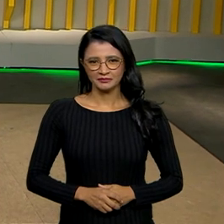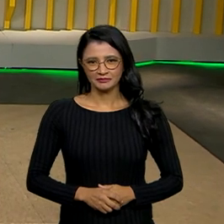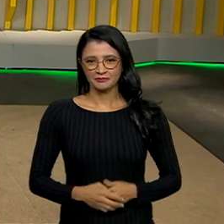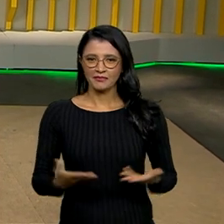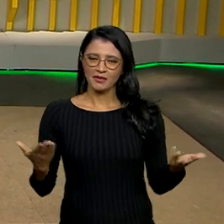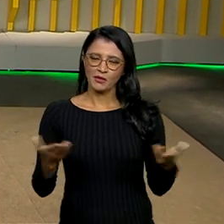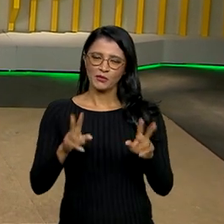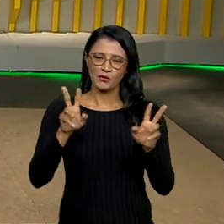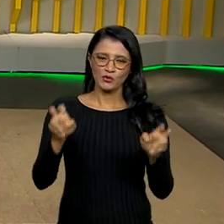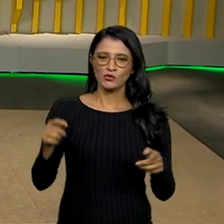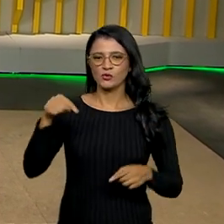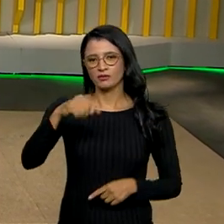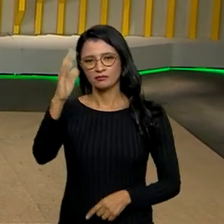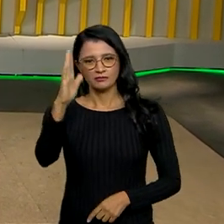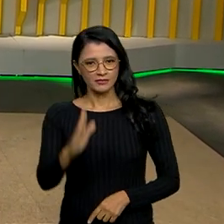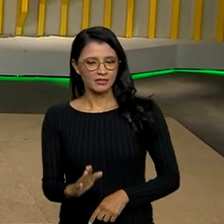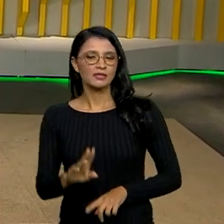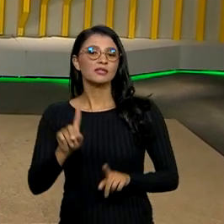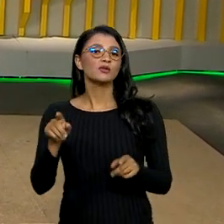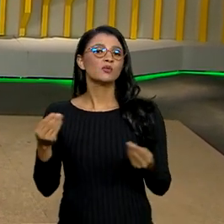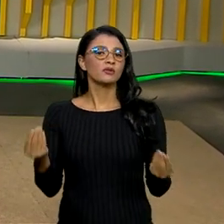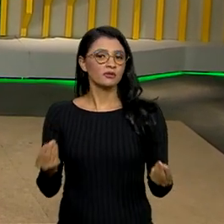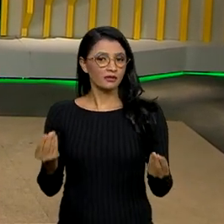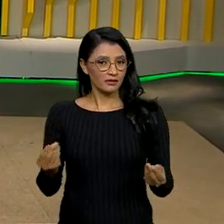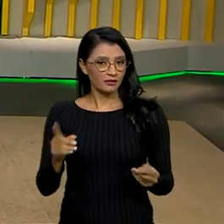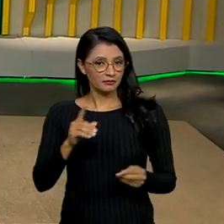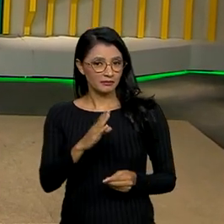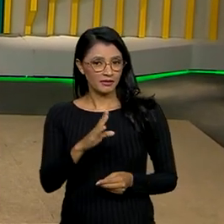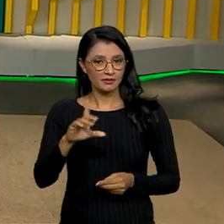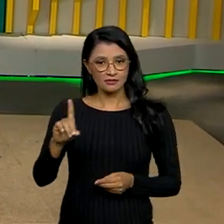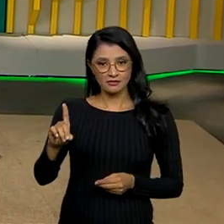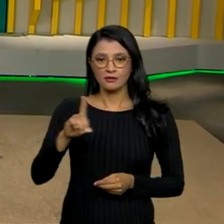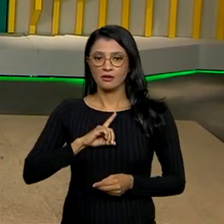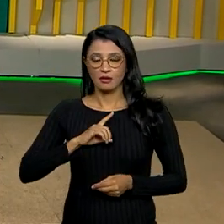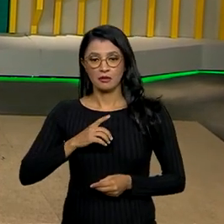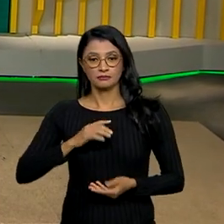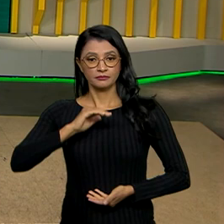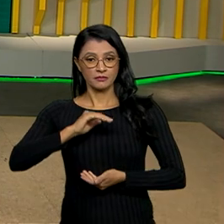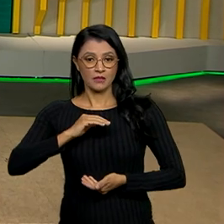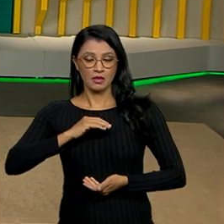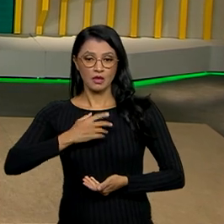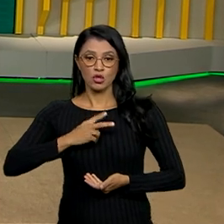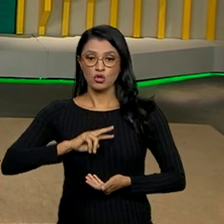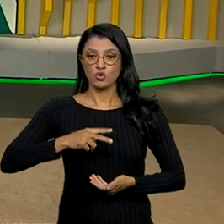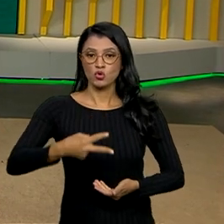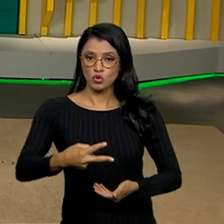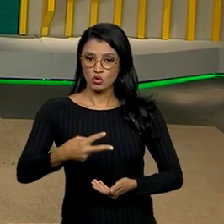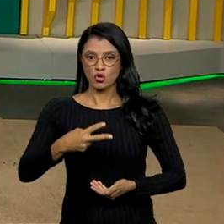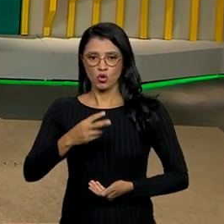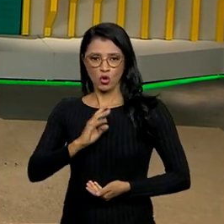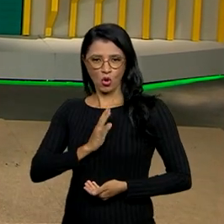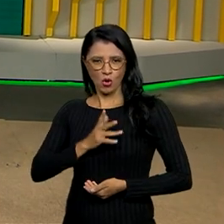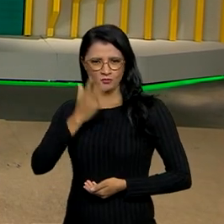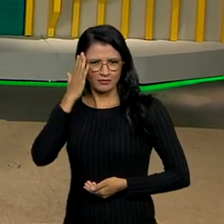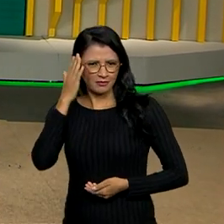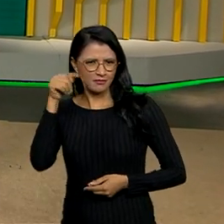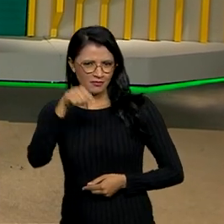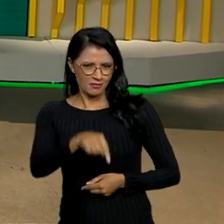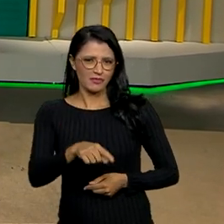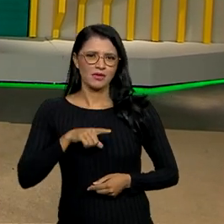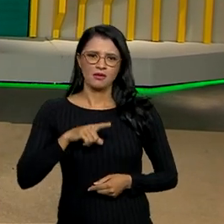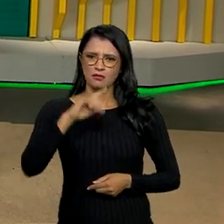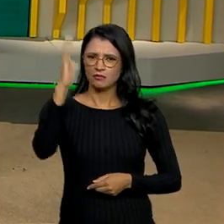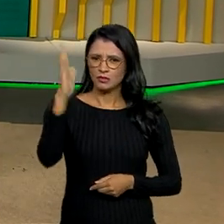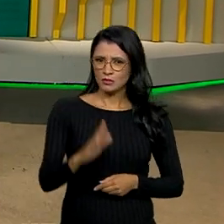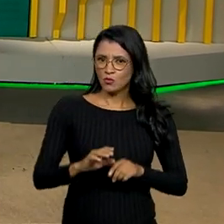E agora o assunto aqui no Brasil em dia é o transplante de órgãos. Ana, você sabia que o Brasil tem o